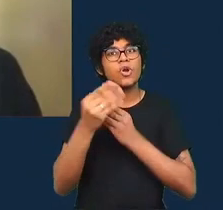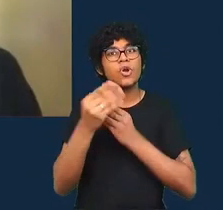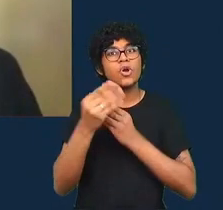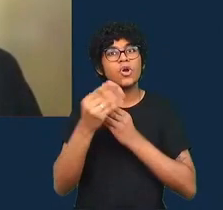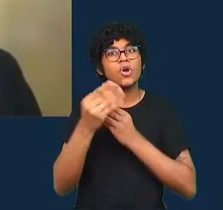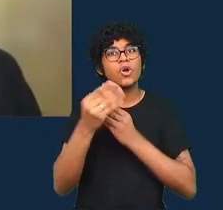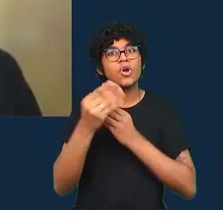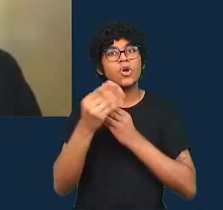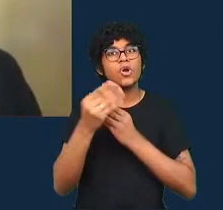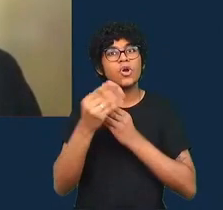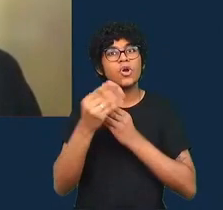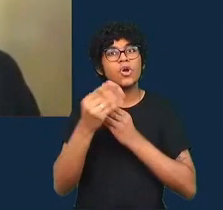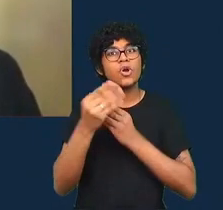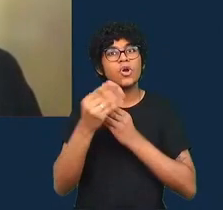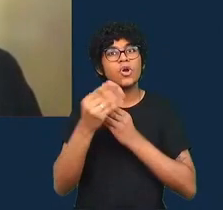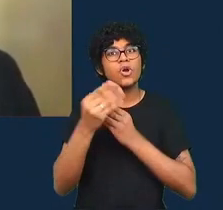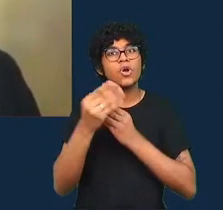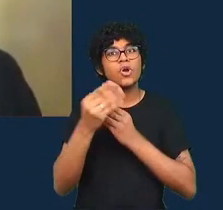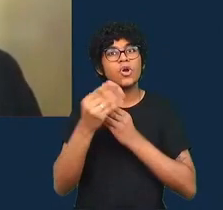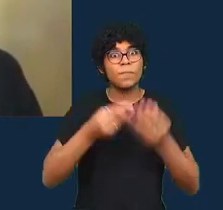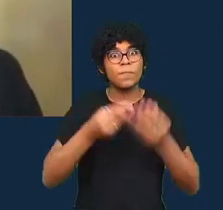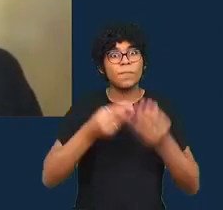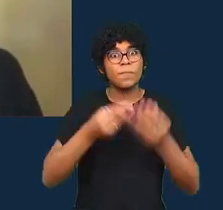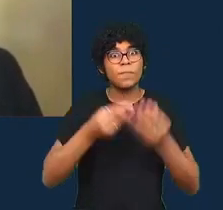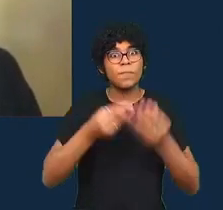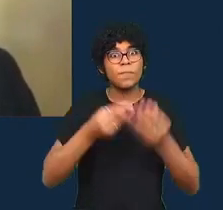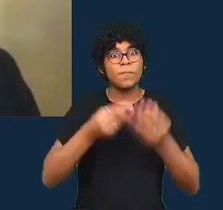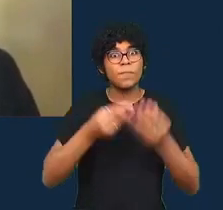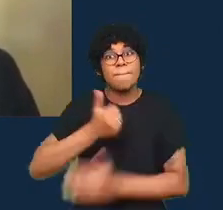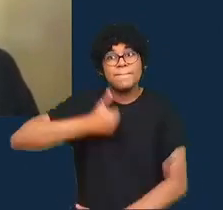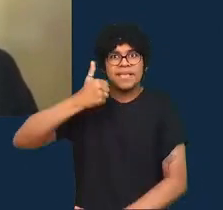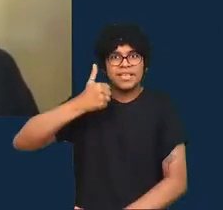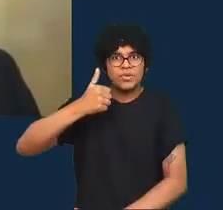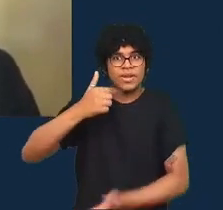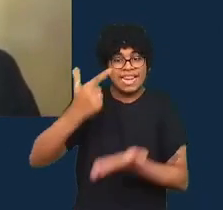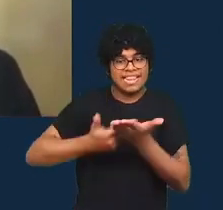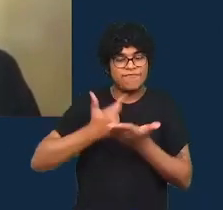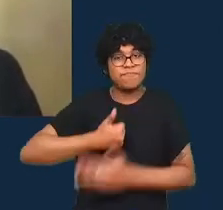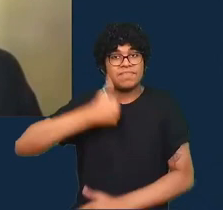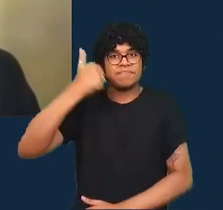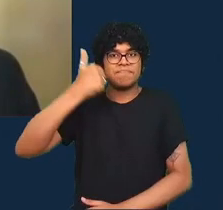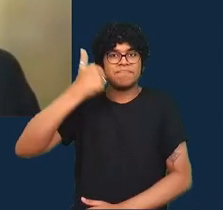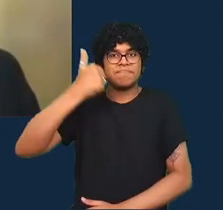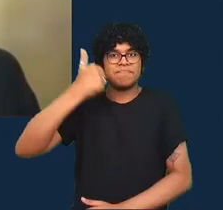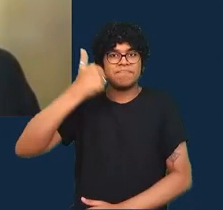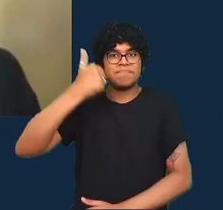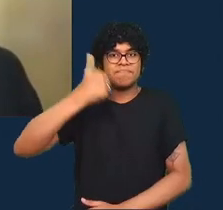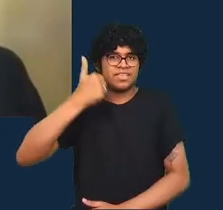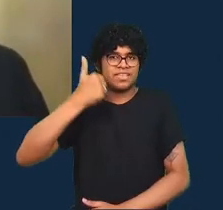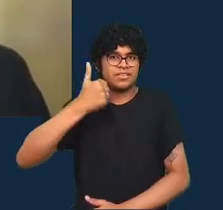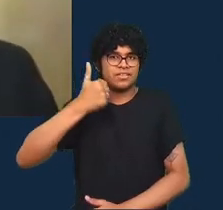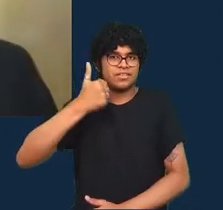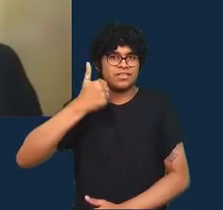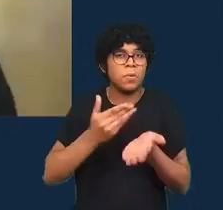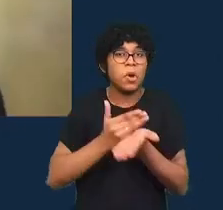prática de jornalismo de dados desde a primeira edição desse livro Manual do Jornalismo de Dados eu vou começar com o Jonathan